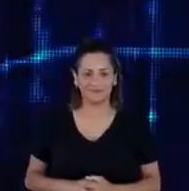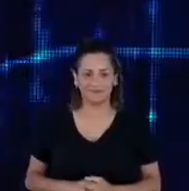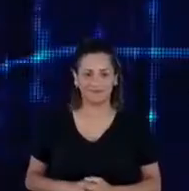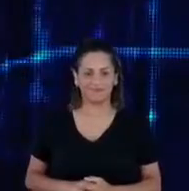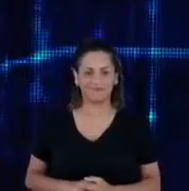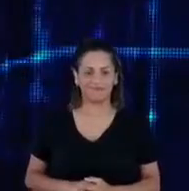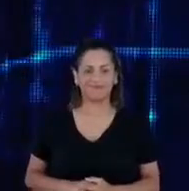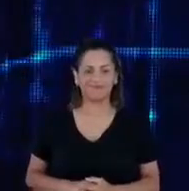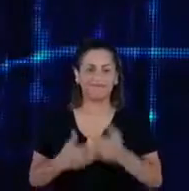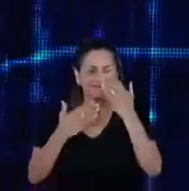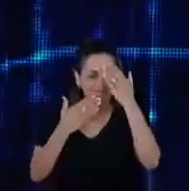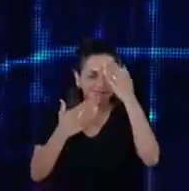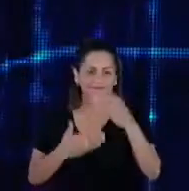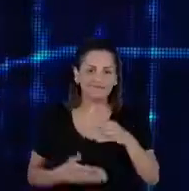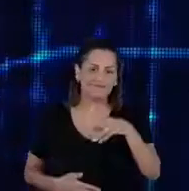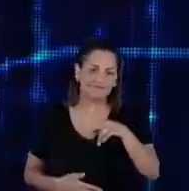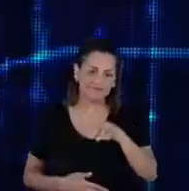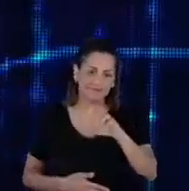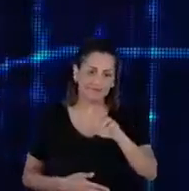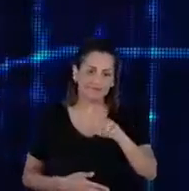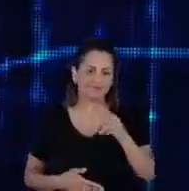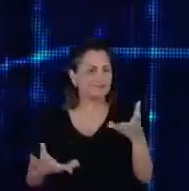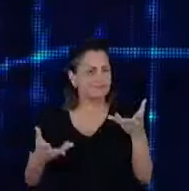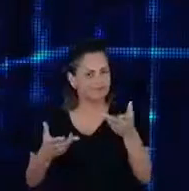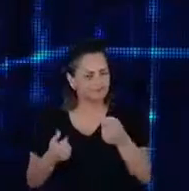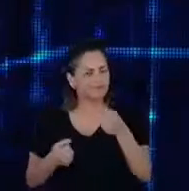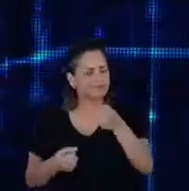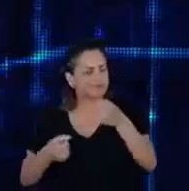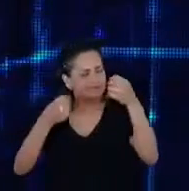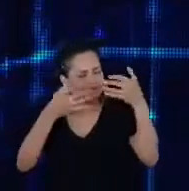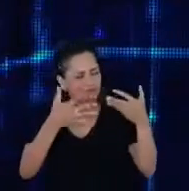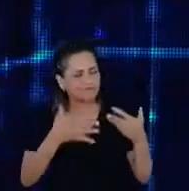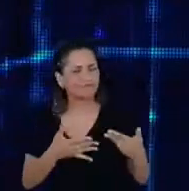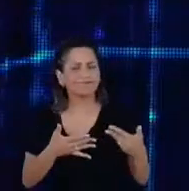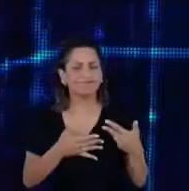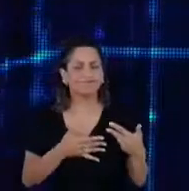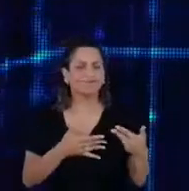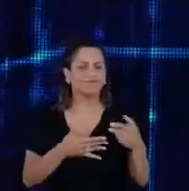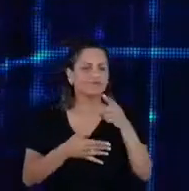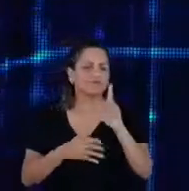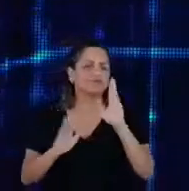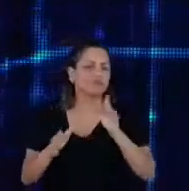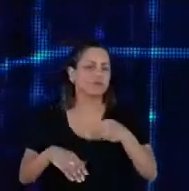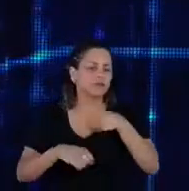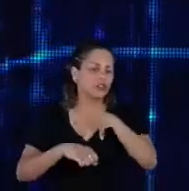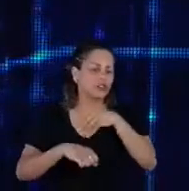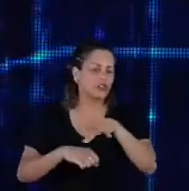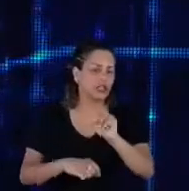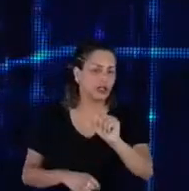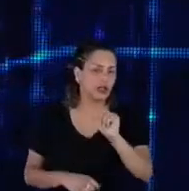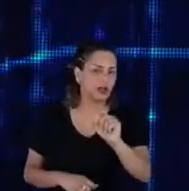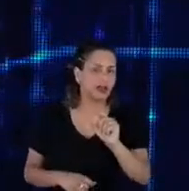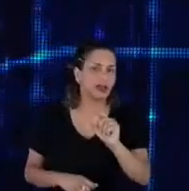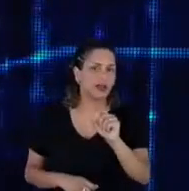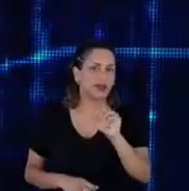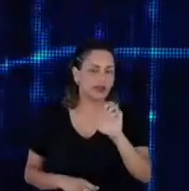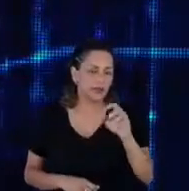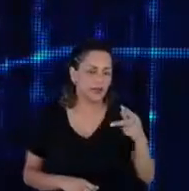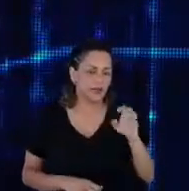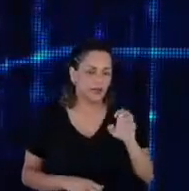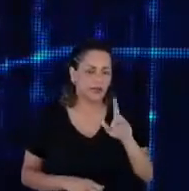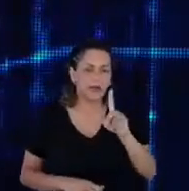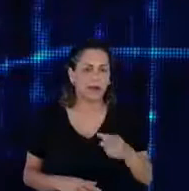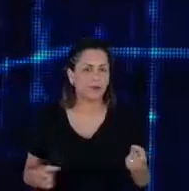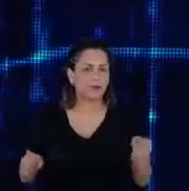Obrigada, Marcel, excelente as suas contribuições e você já deu a dica de que a EPE é um parceiro muito